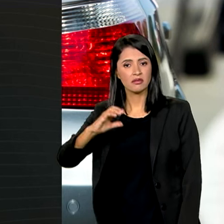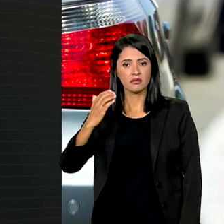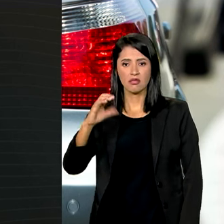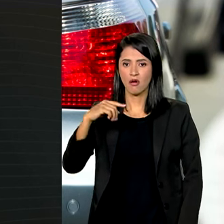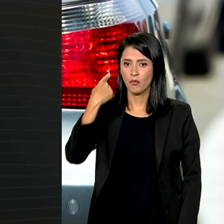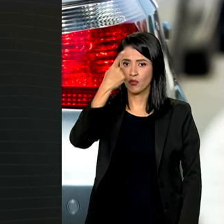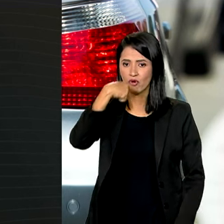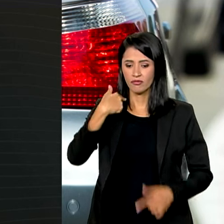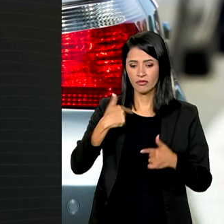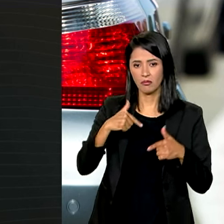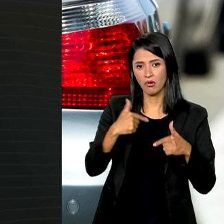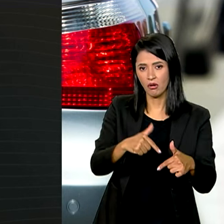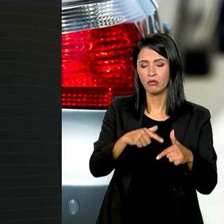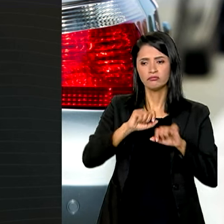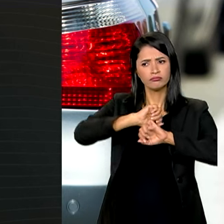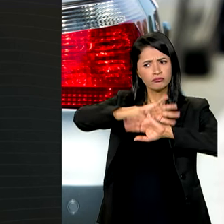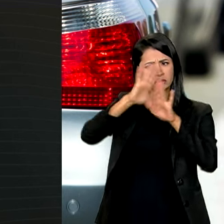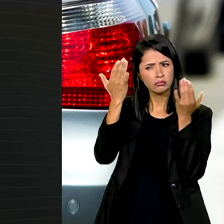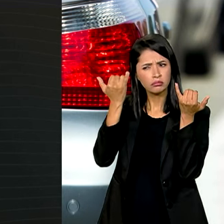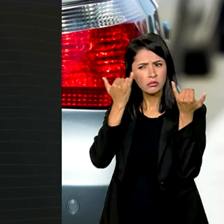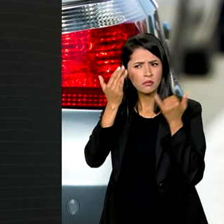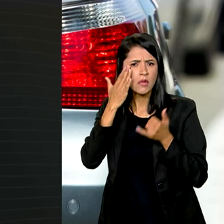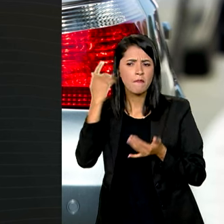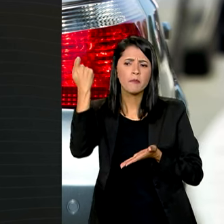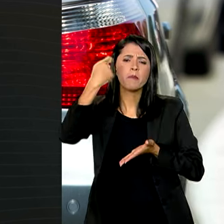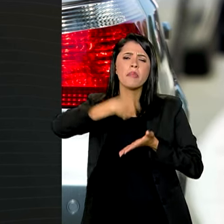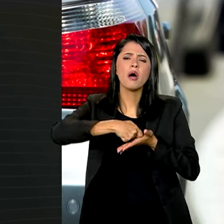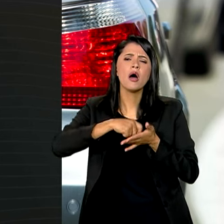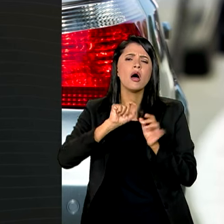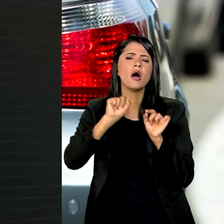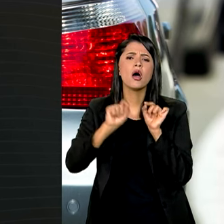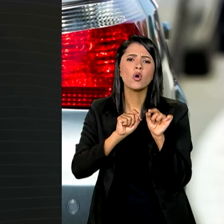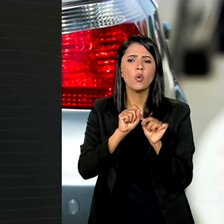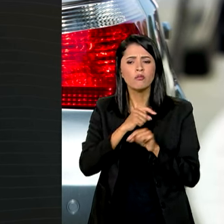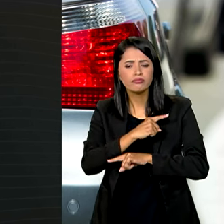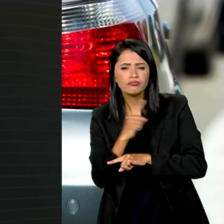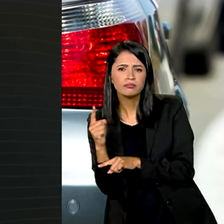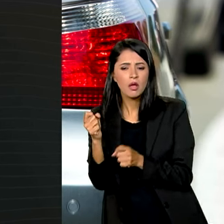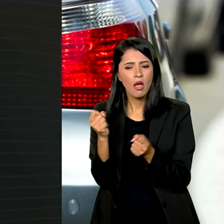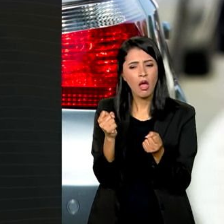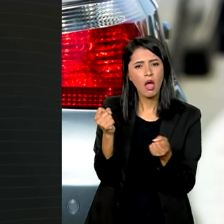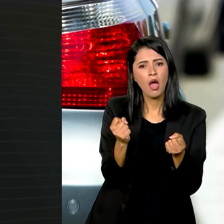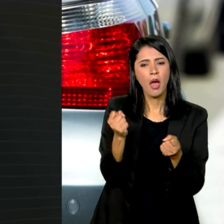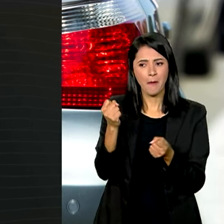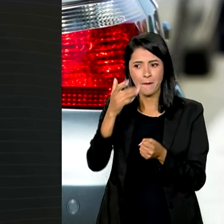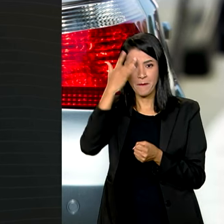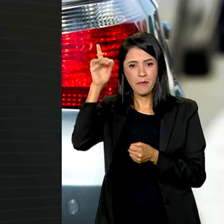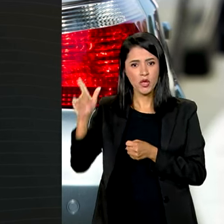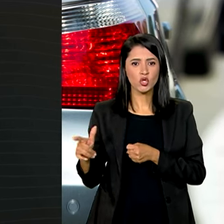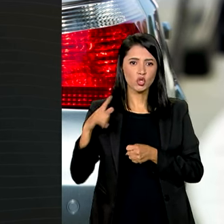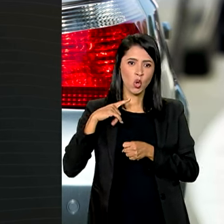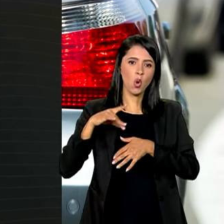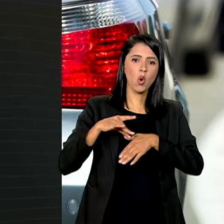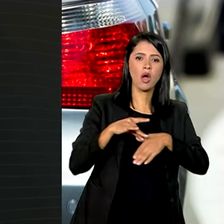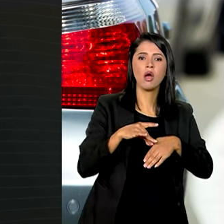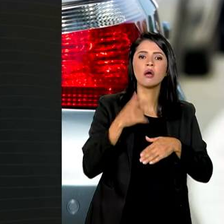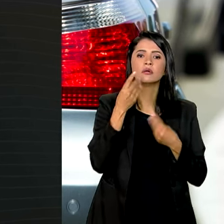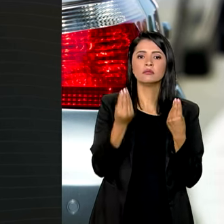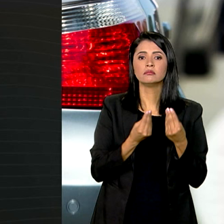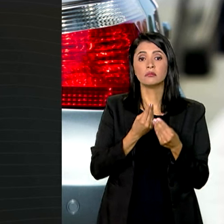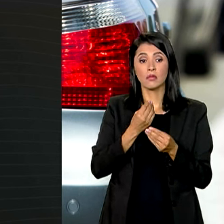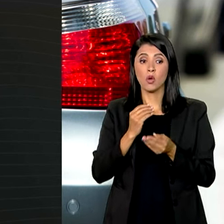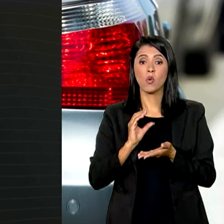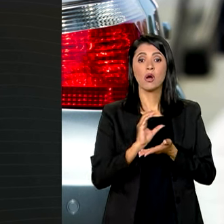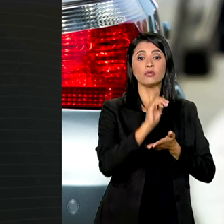Transparência para saber o quanto foi pago em cada corrida pelo passageiro, quanto foi destinado à